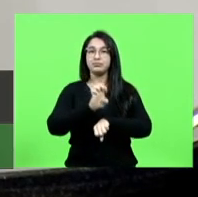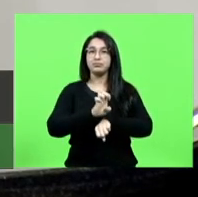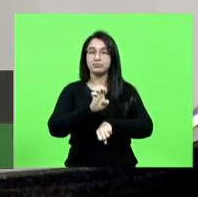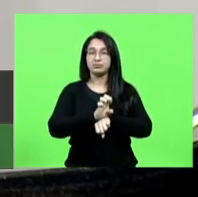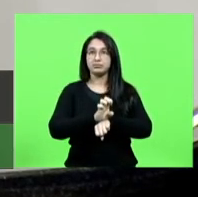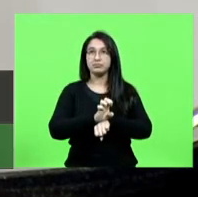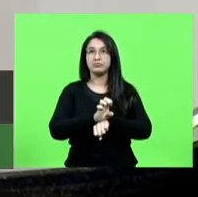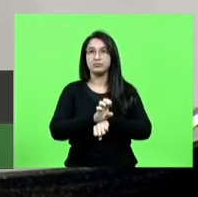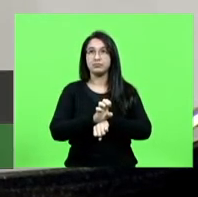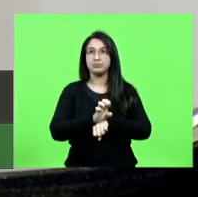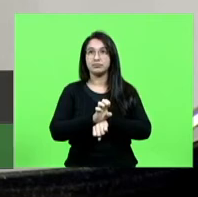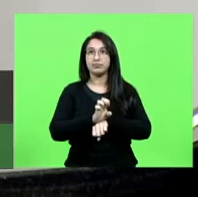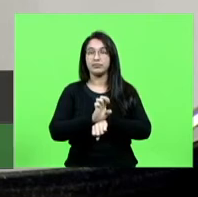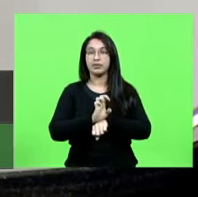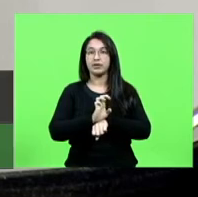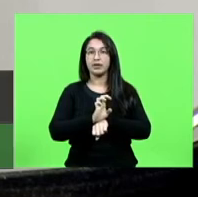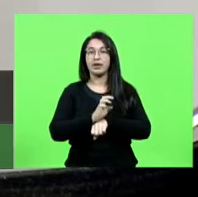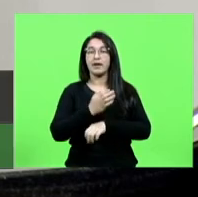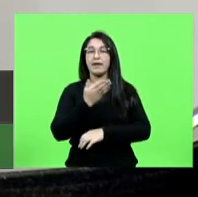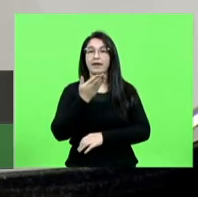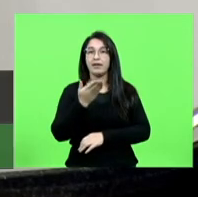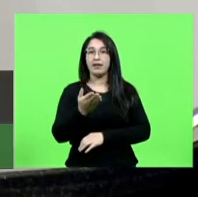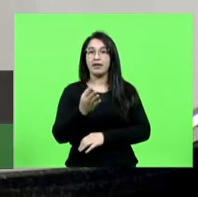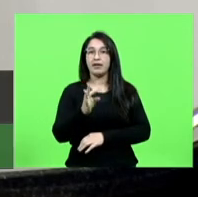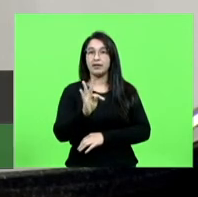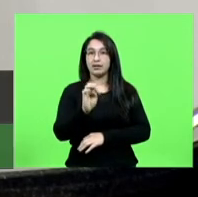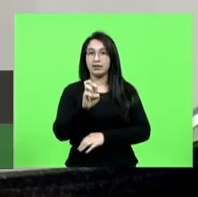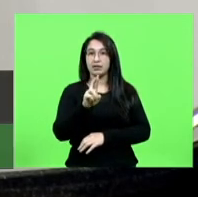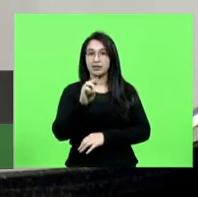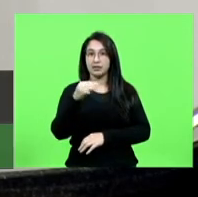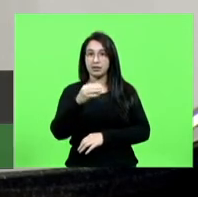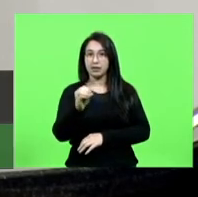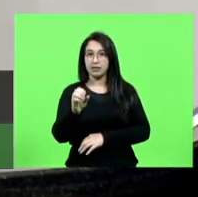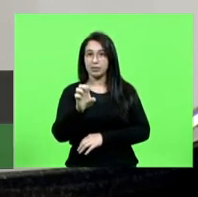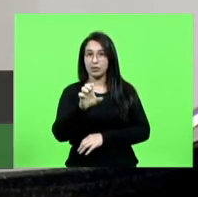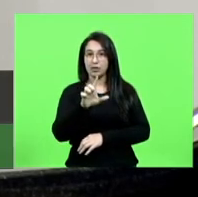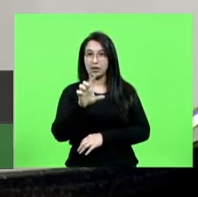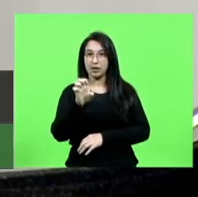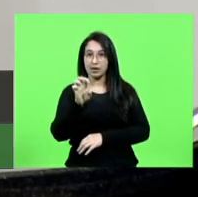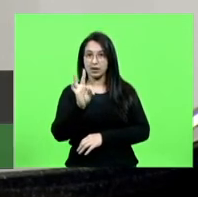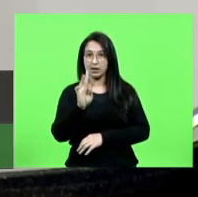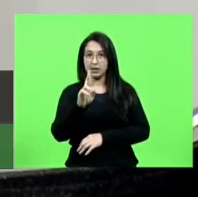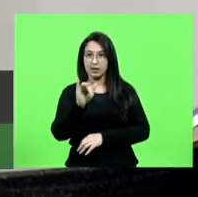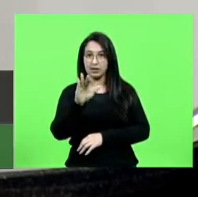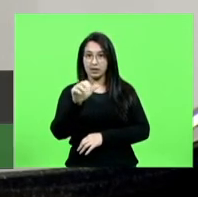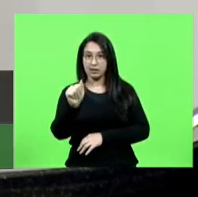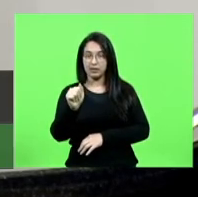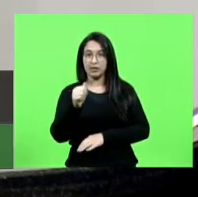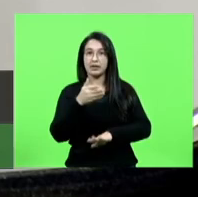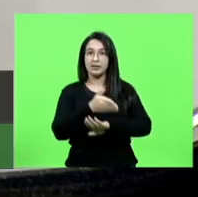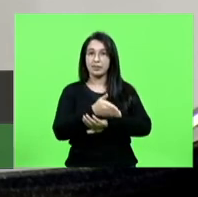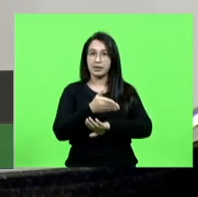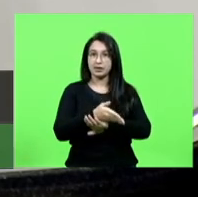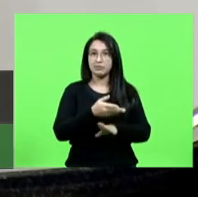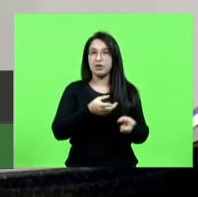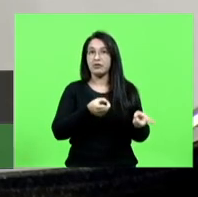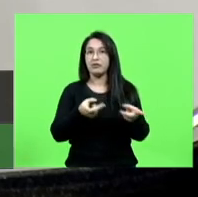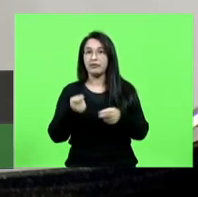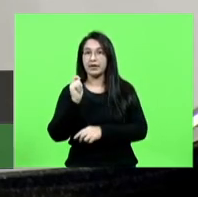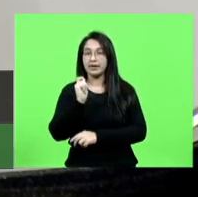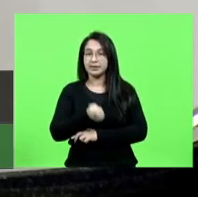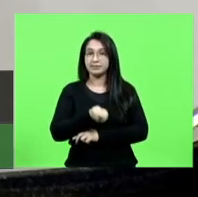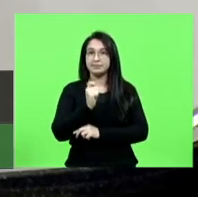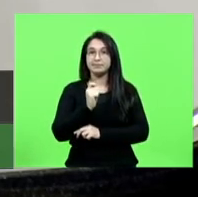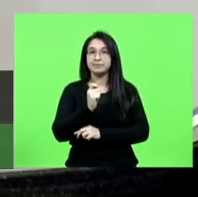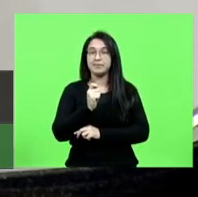que a termoelétrica Jorge Lacerda vai participar do leilão de energia programado para